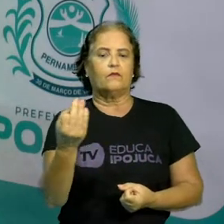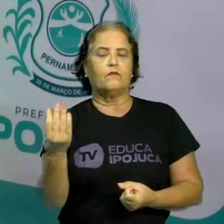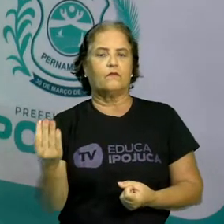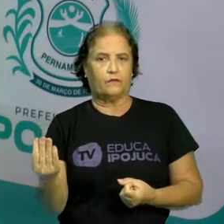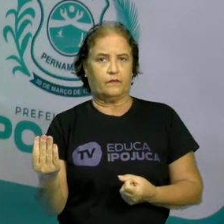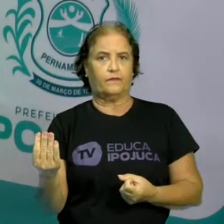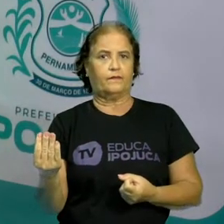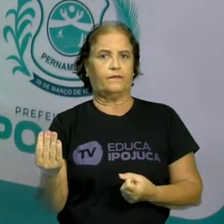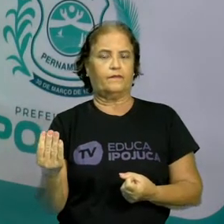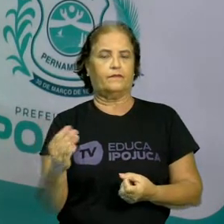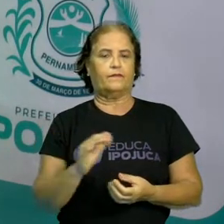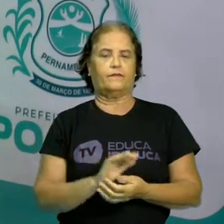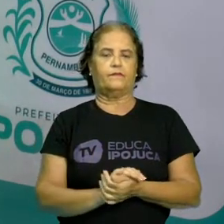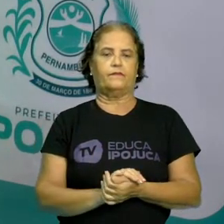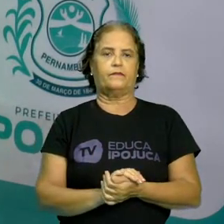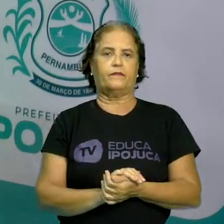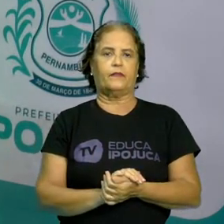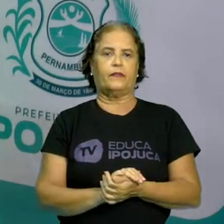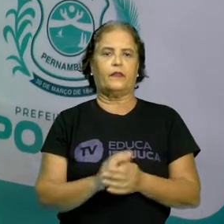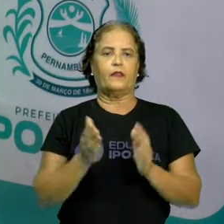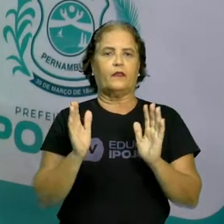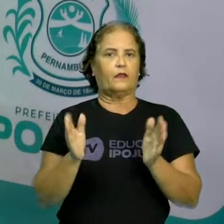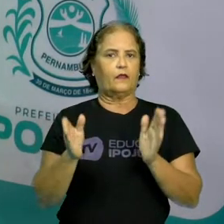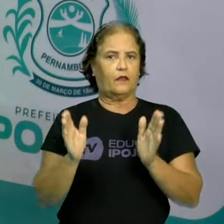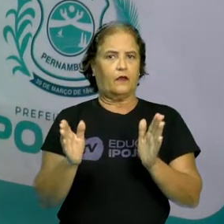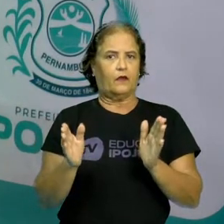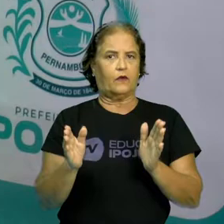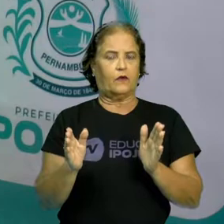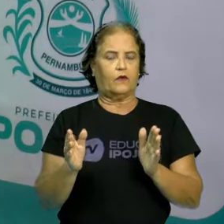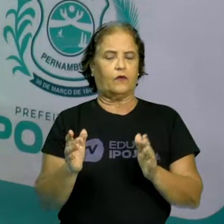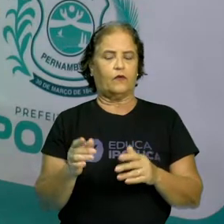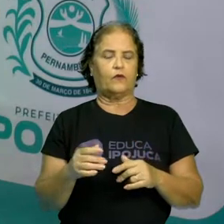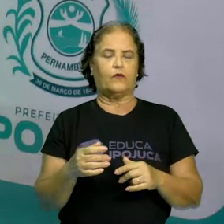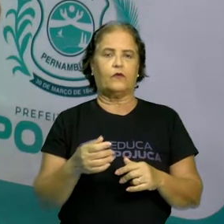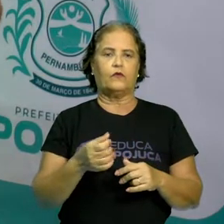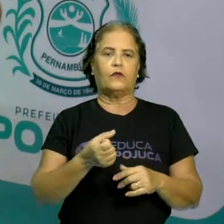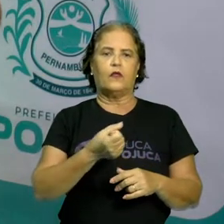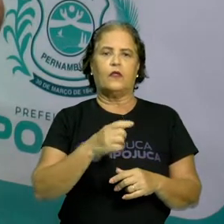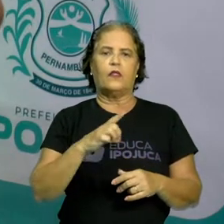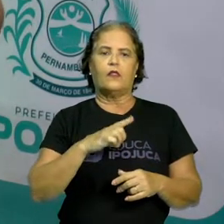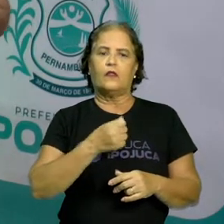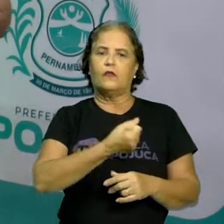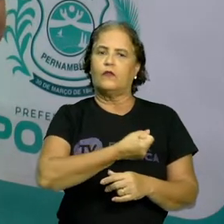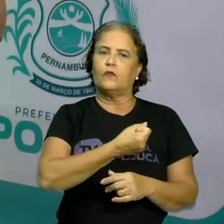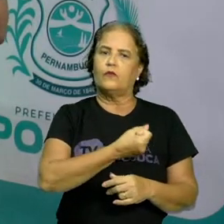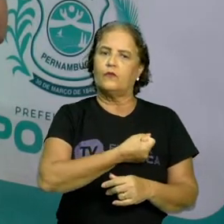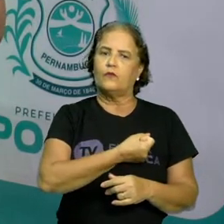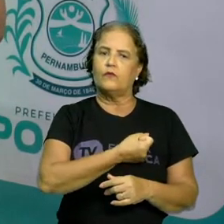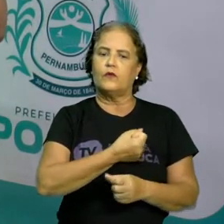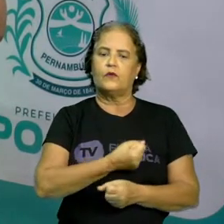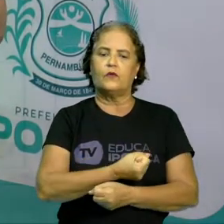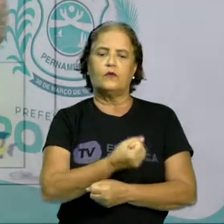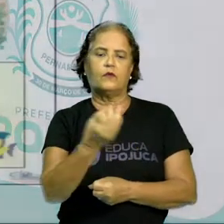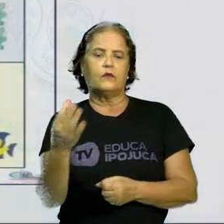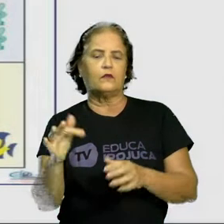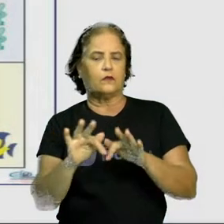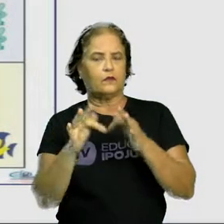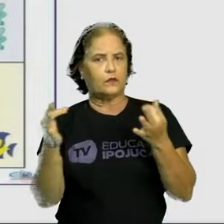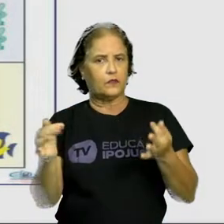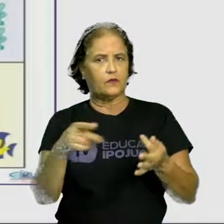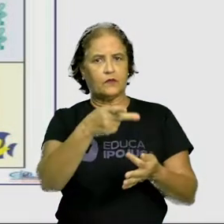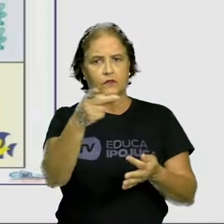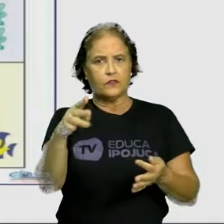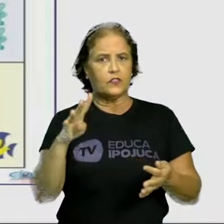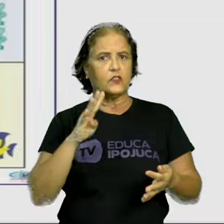Vamos ver agora, crianças, alguns números e algumas quantidades simples que vocês já conhecem. Vamos lá?